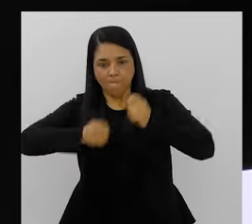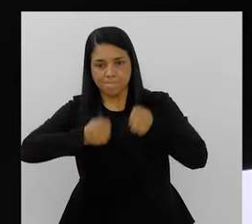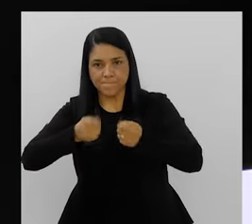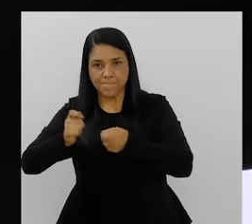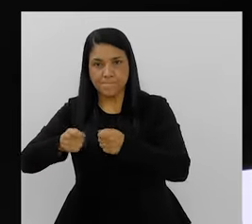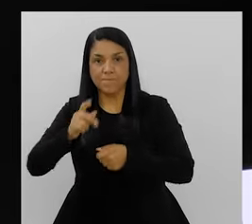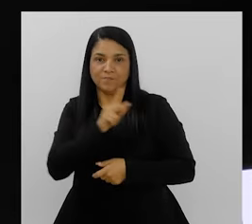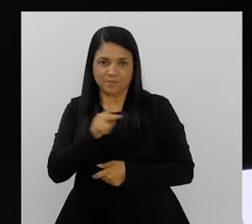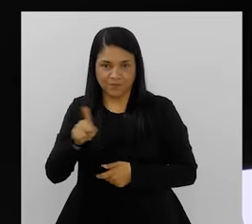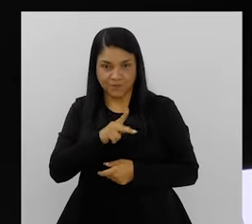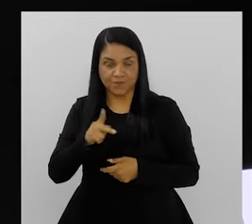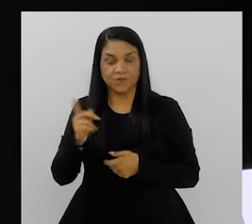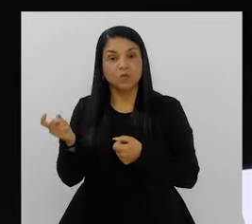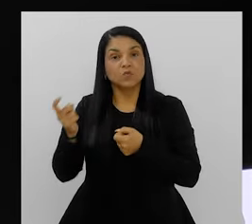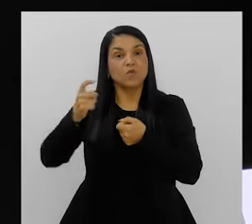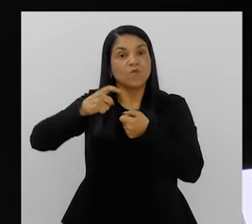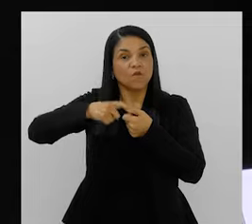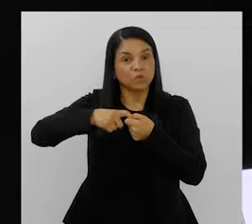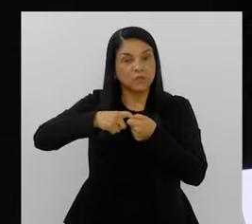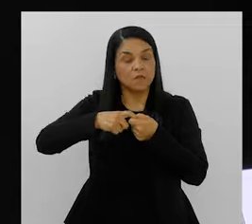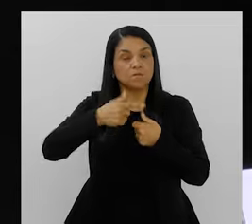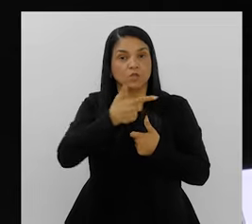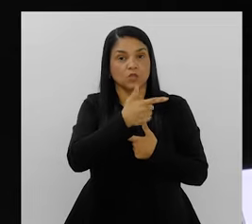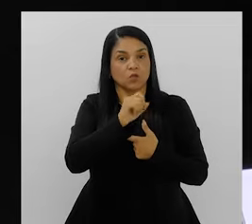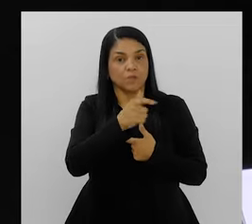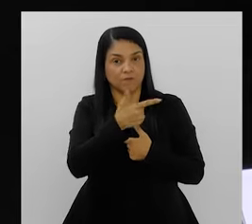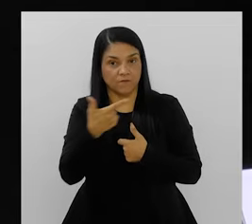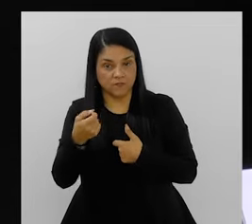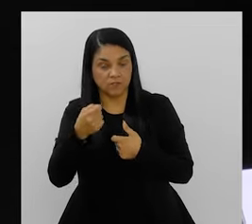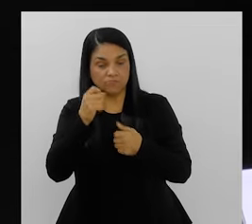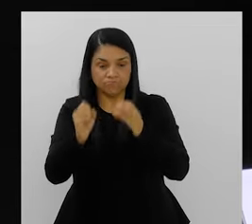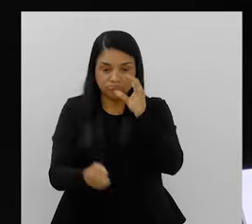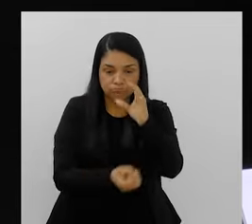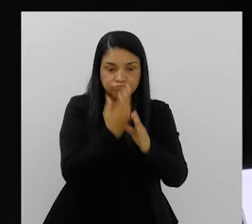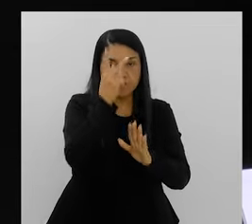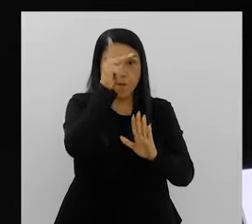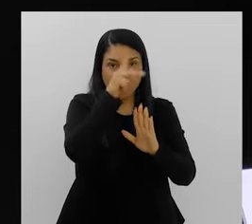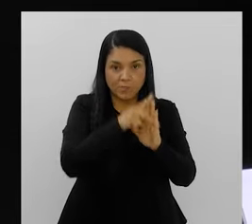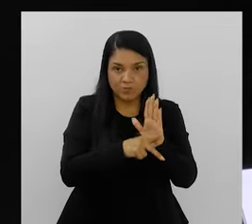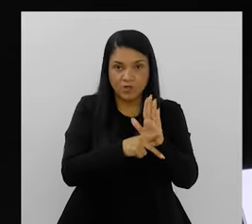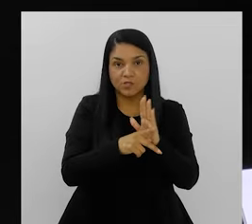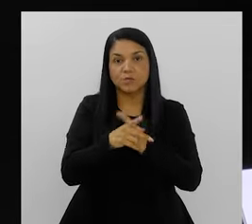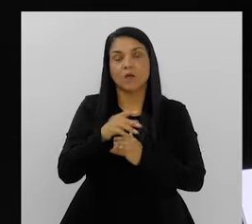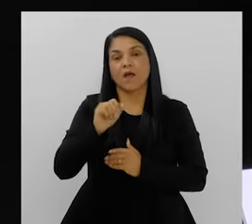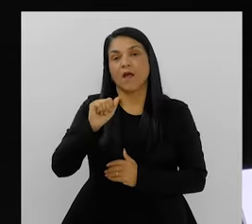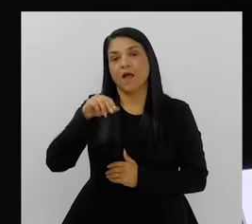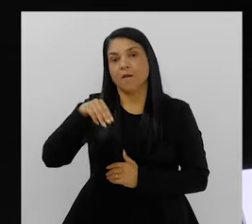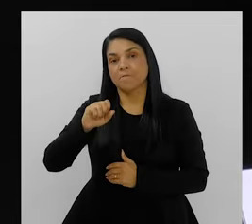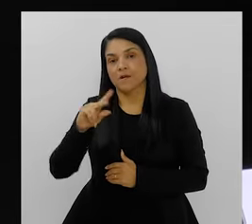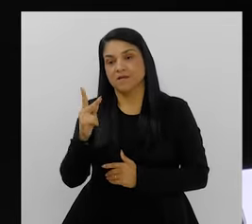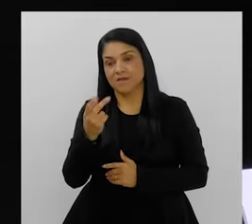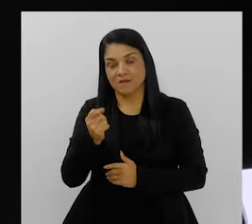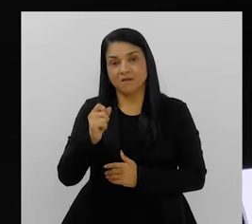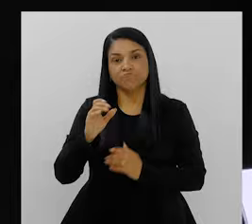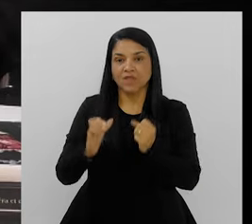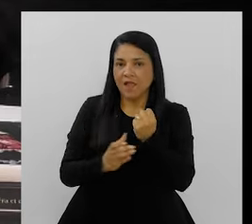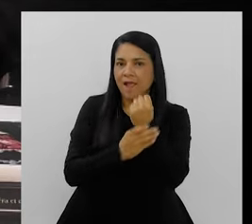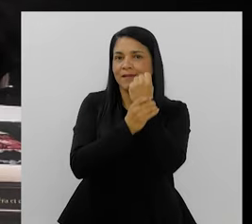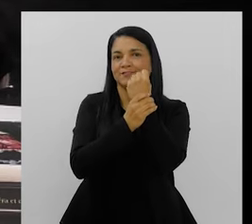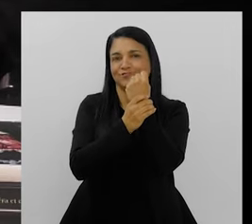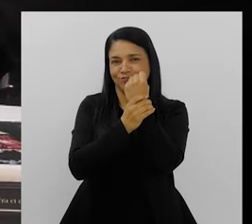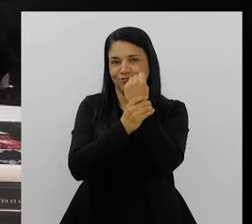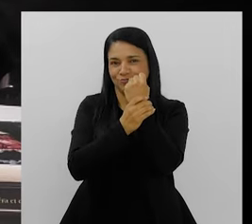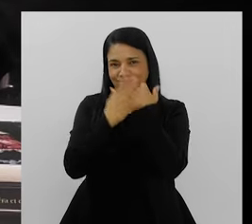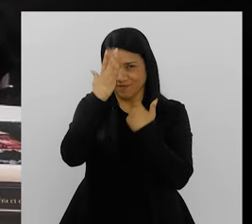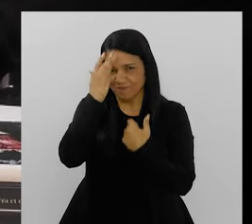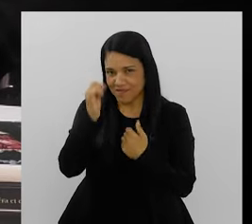bateria? E aí, quando eu volto em 2020, eu criei um projeto que chamou Amanhã Está Garantido, com oficinas